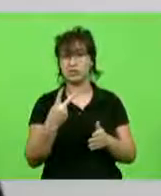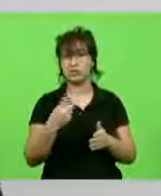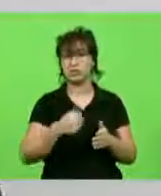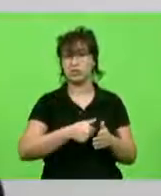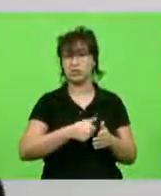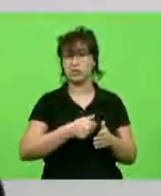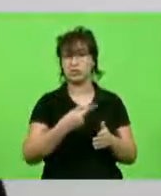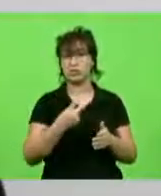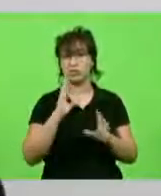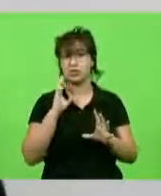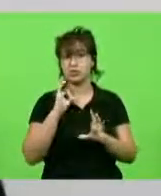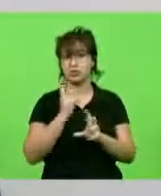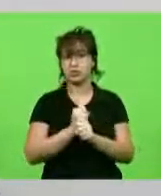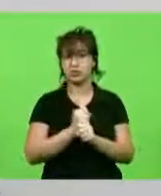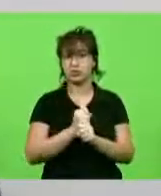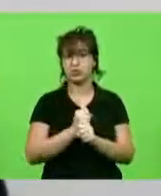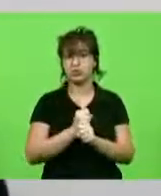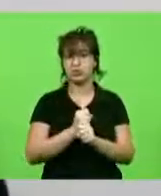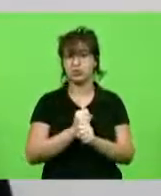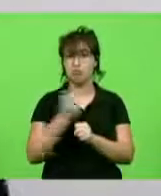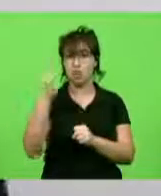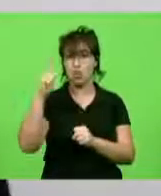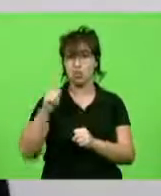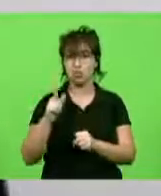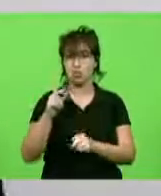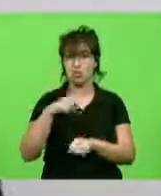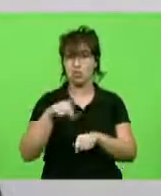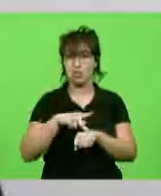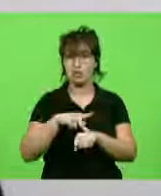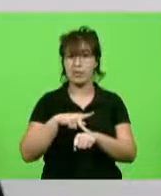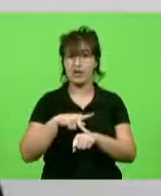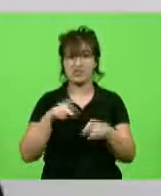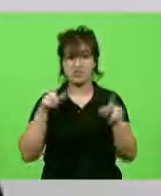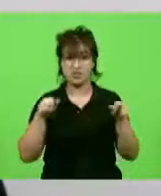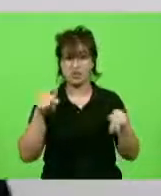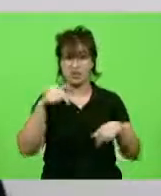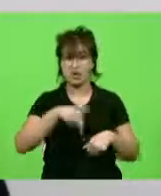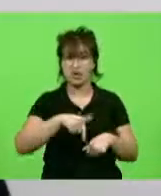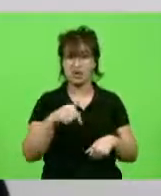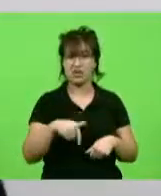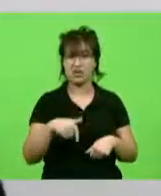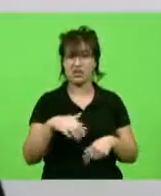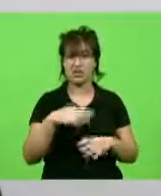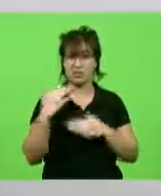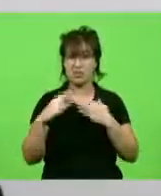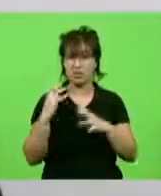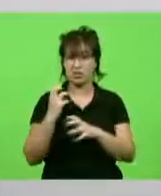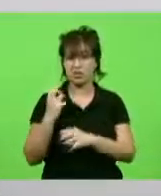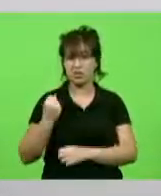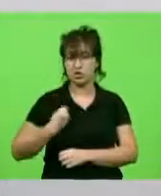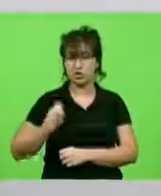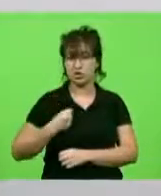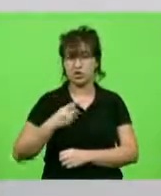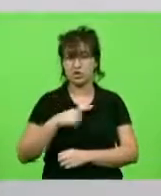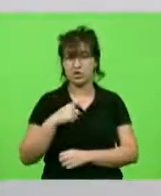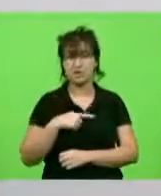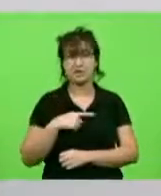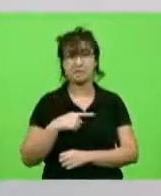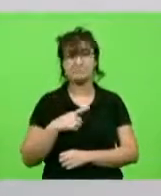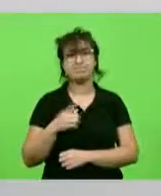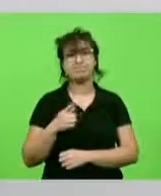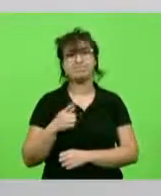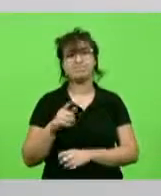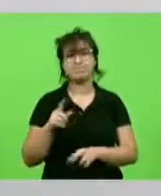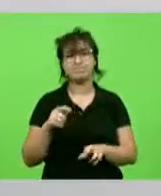somados, não chegaram ao número de mortos do Brasil, então, demonstra que nós não estamos